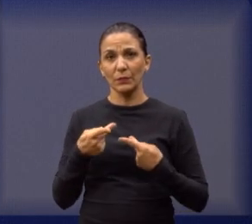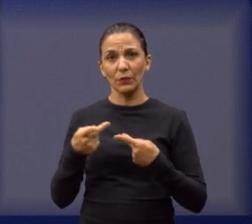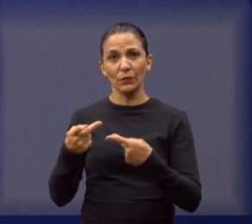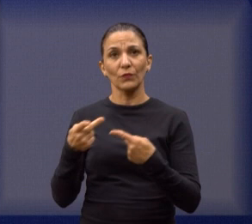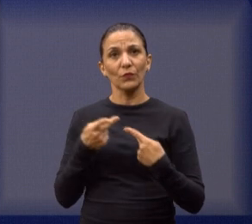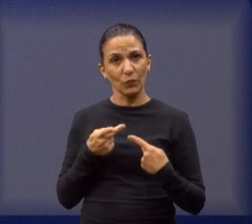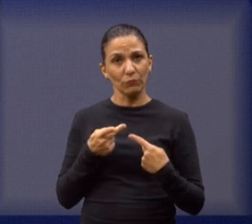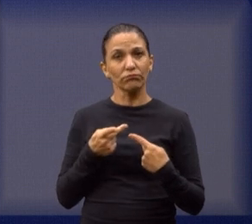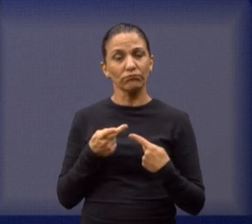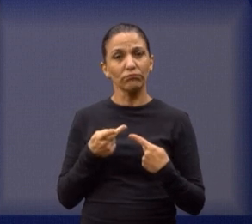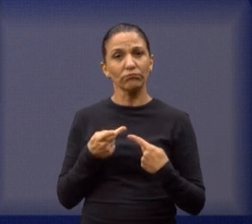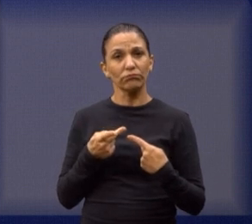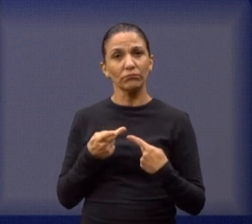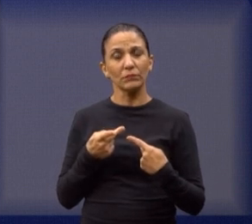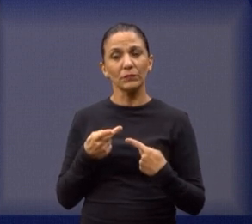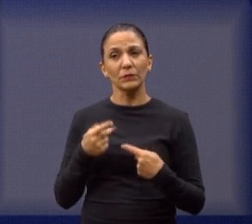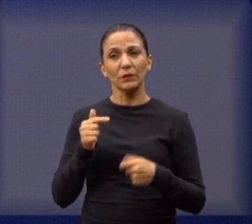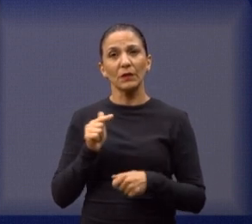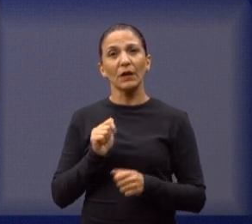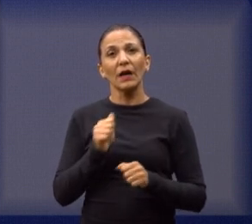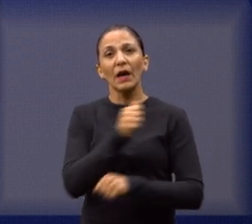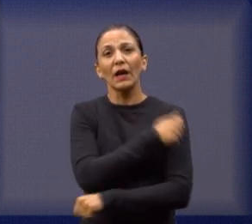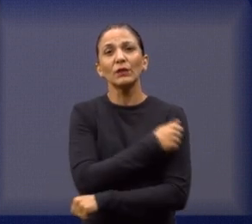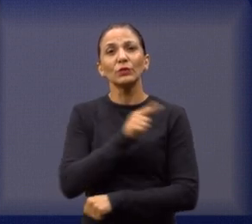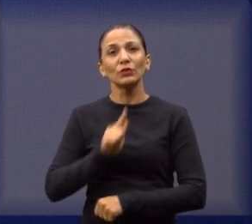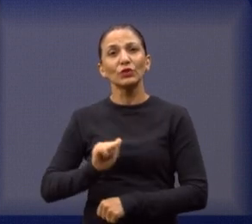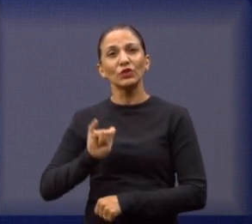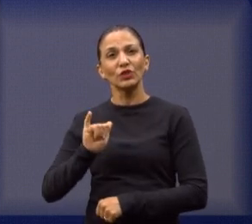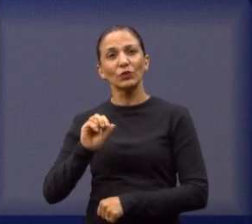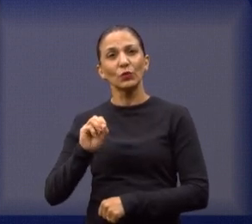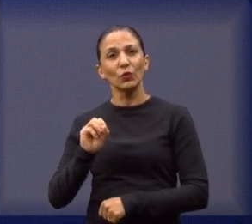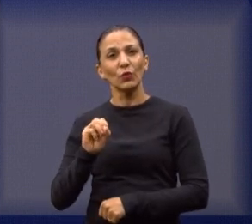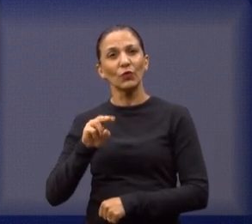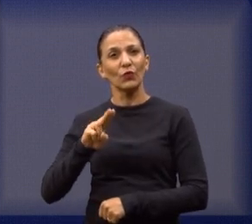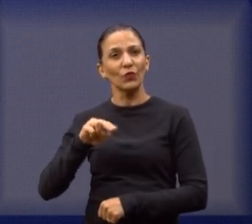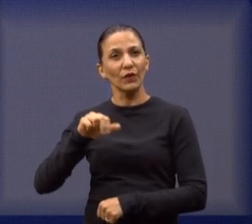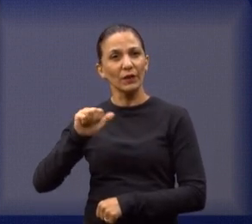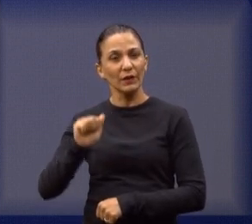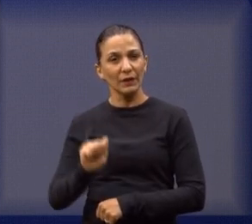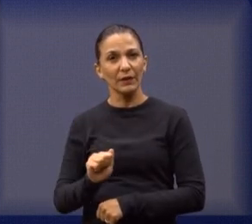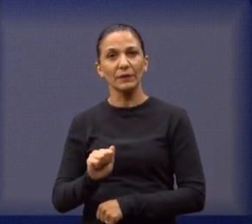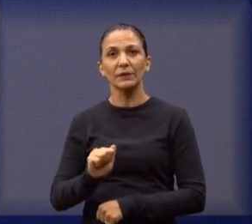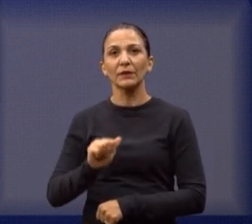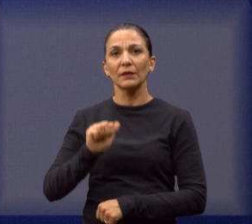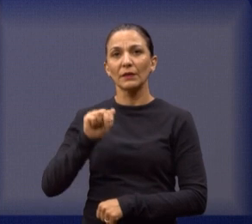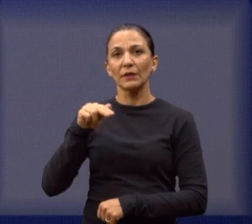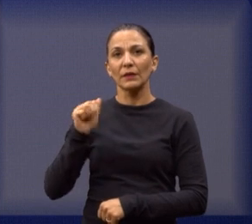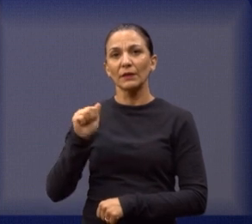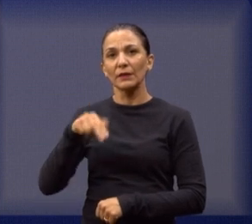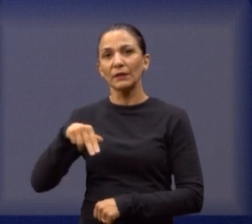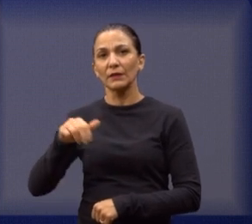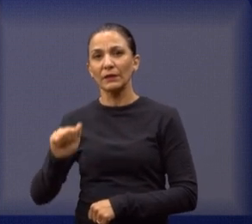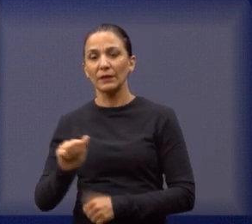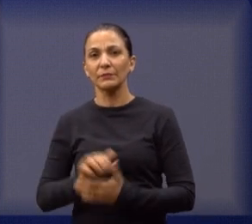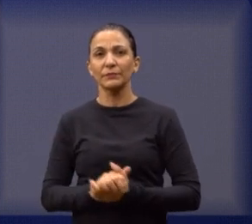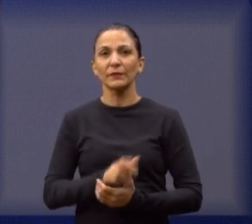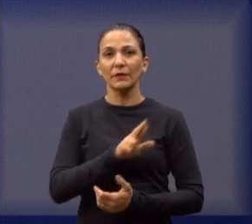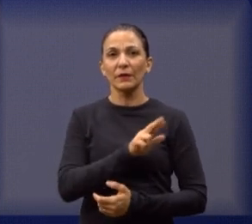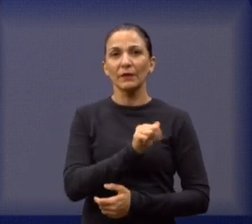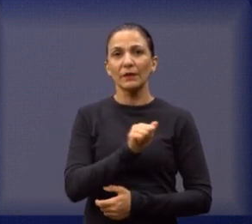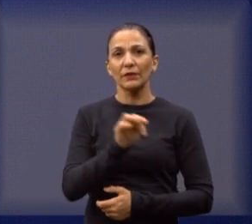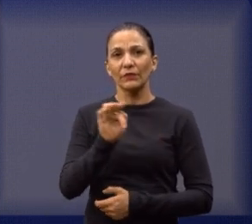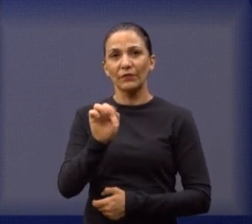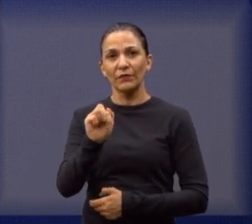alunos, a Giovana Aparecida Augusto, Ana Luíza Cedenho Tenório, Rafael